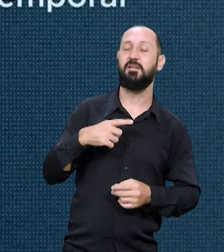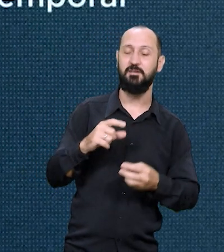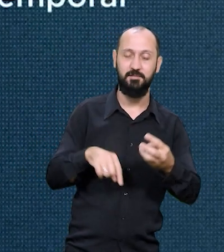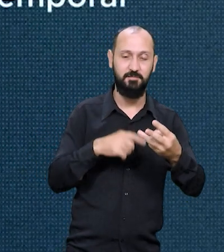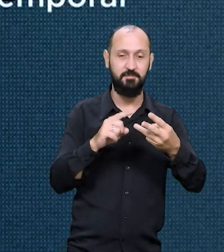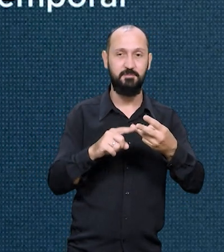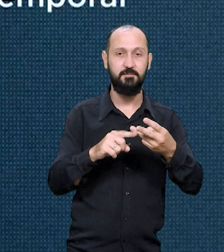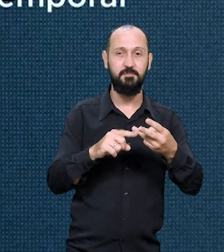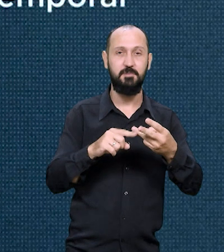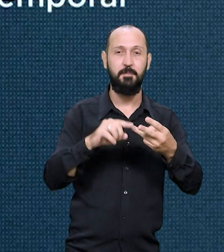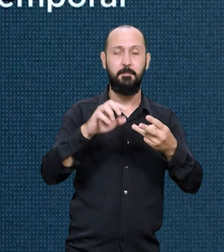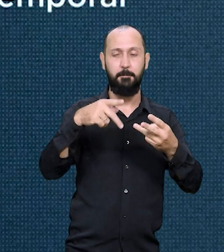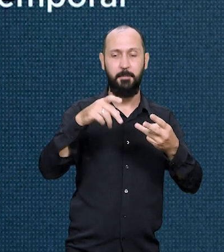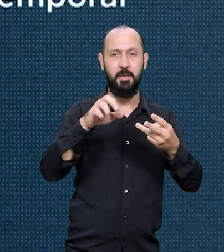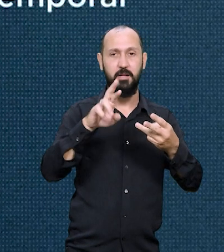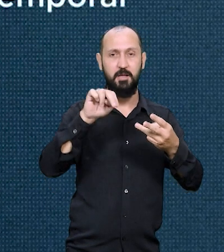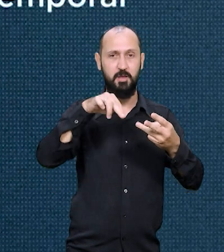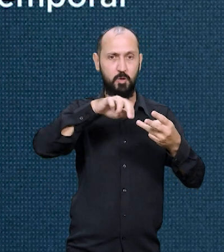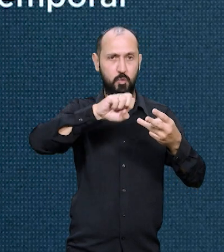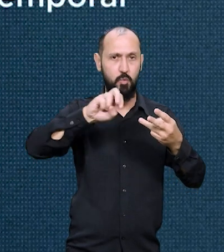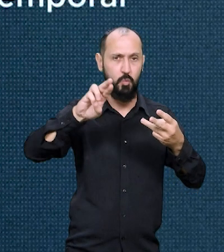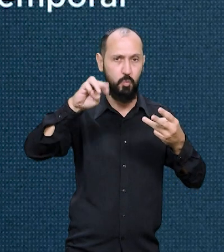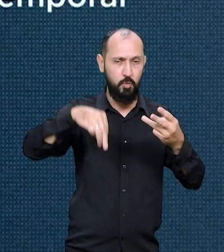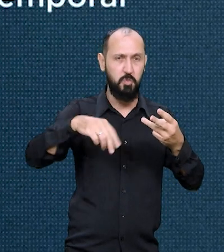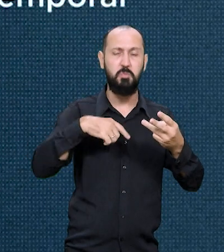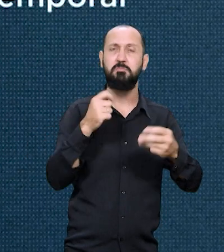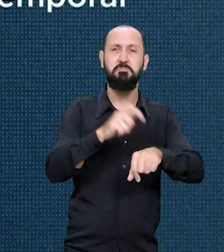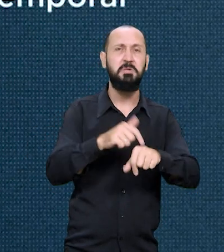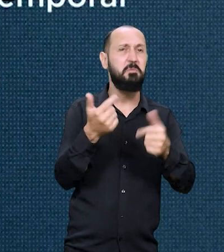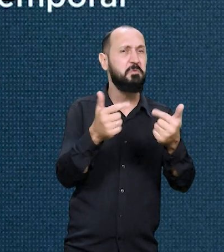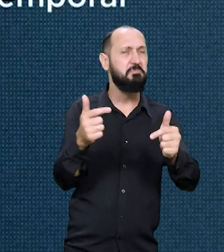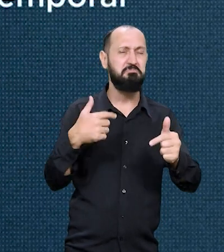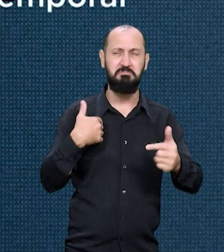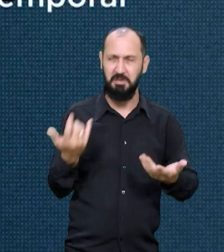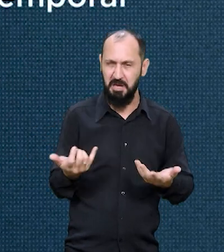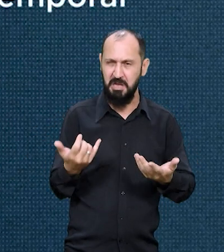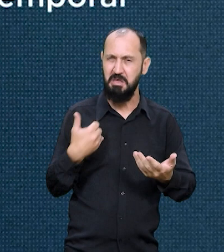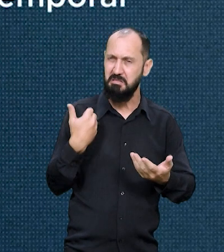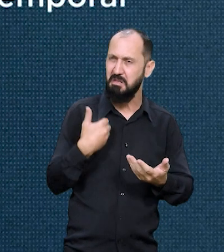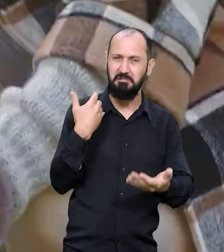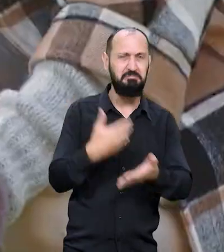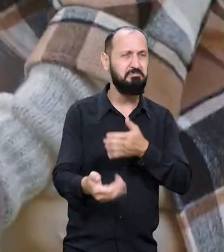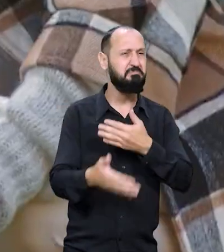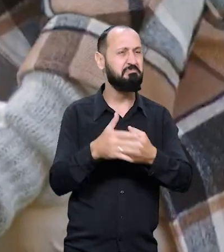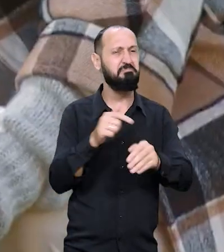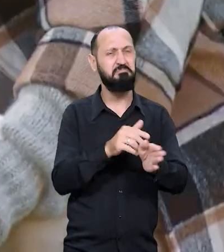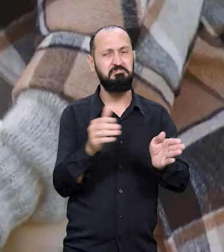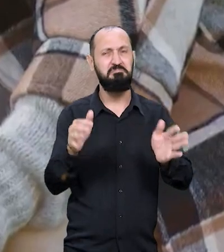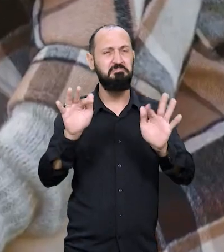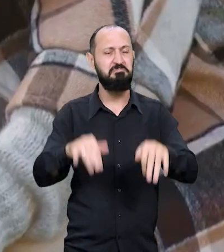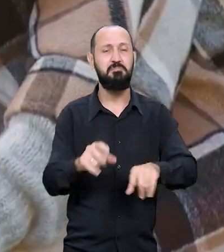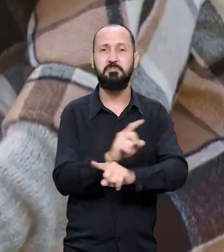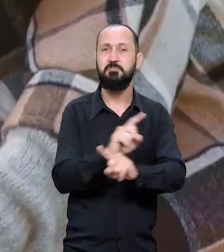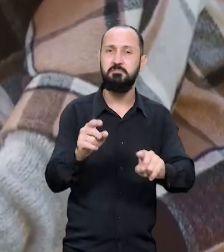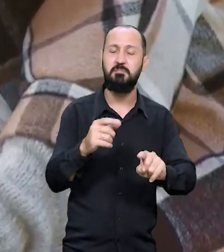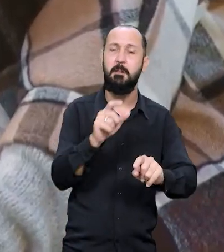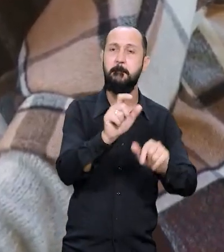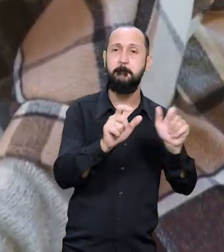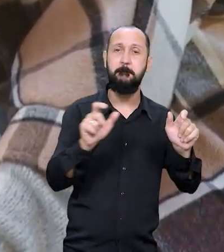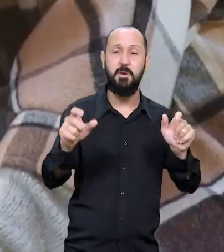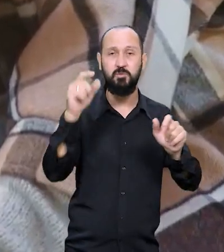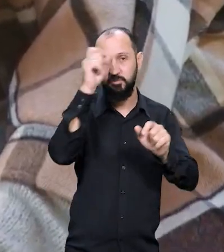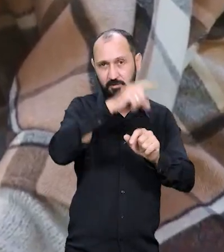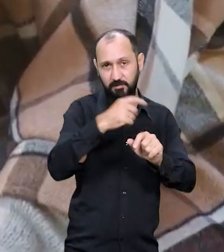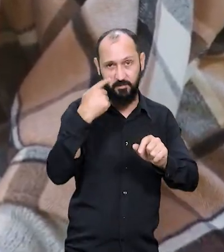E os perennials vivem de um jeito atemporal, não se limitam a tempo ou prazo. Independentemente do termo, o